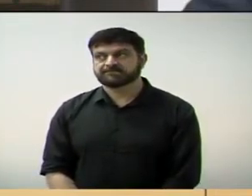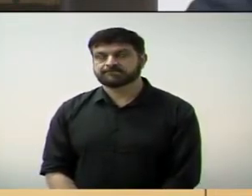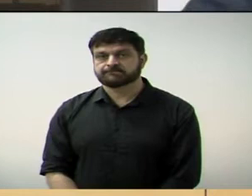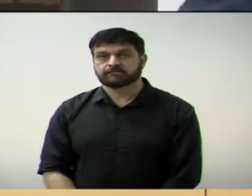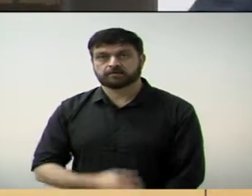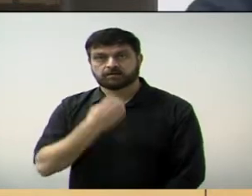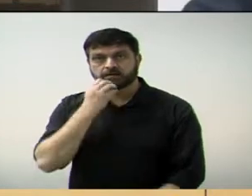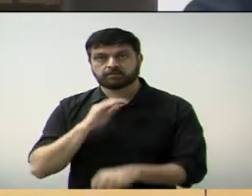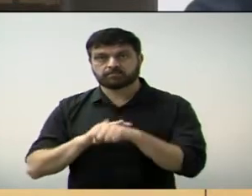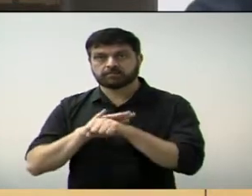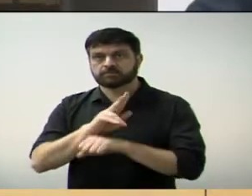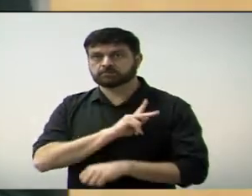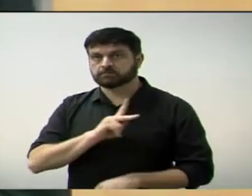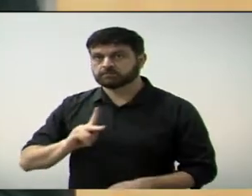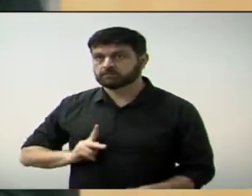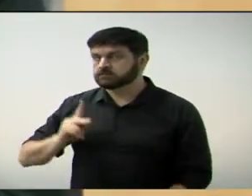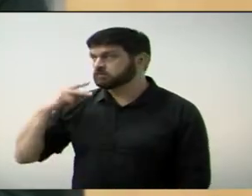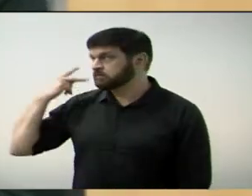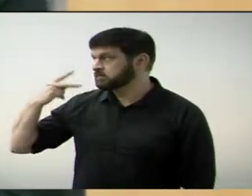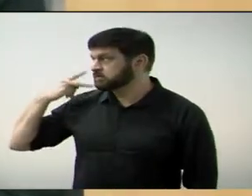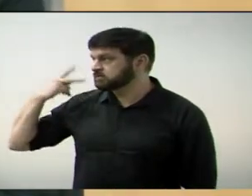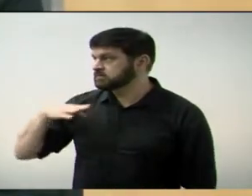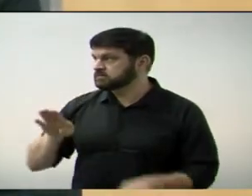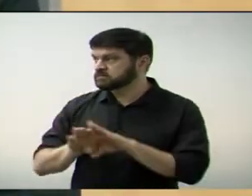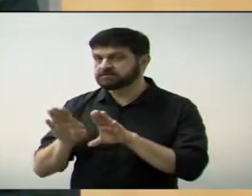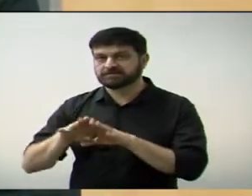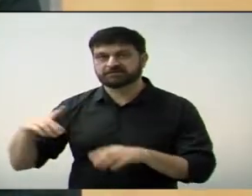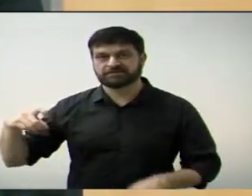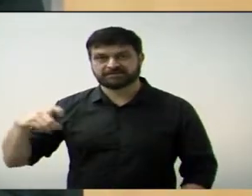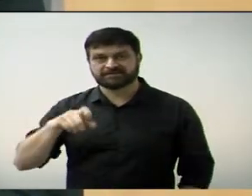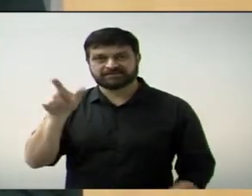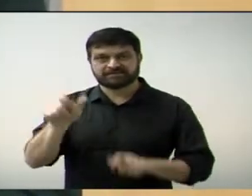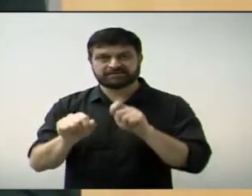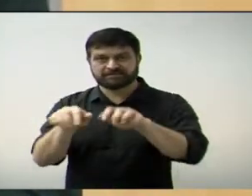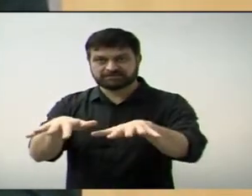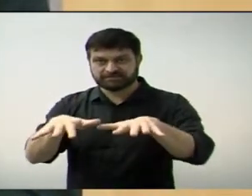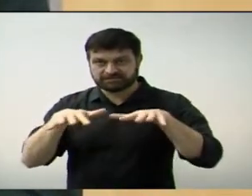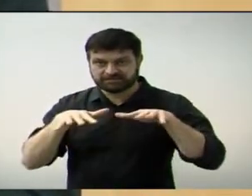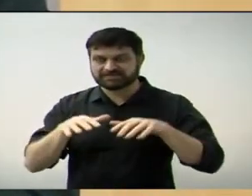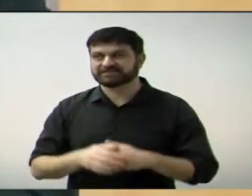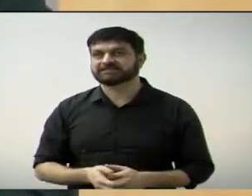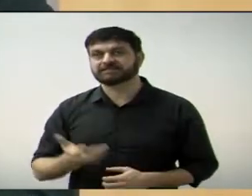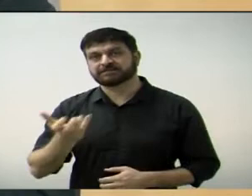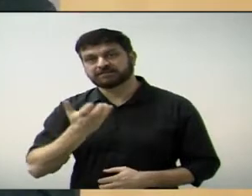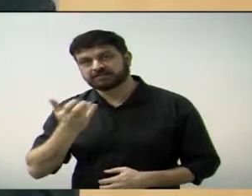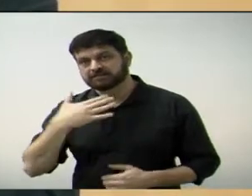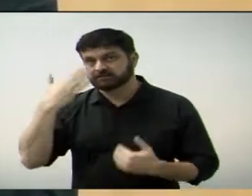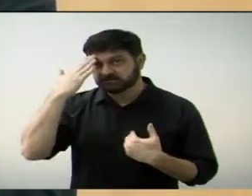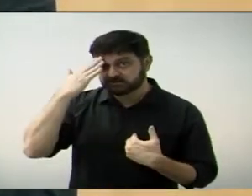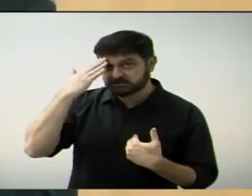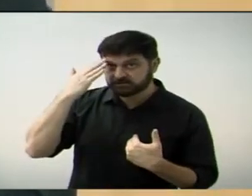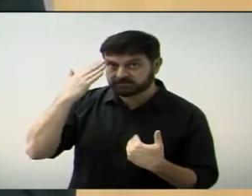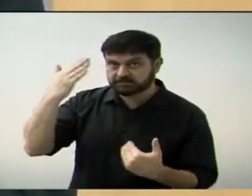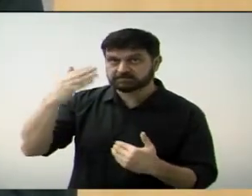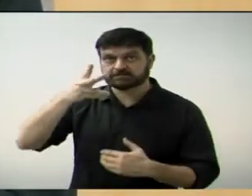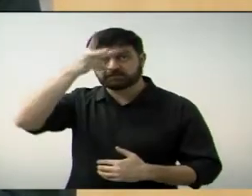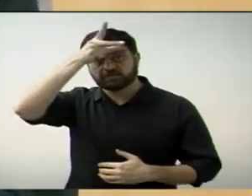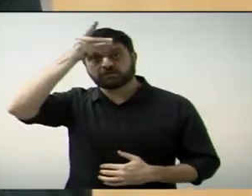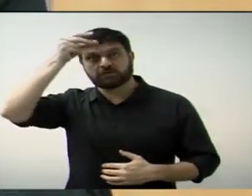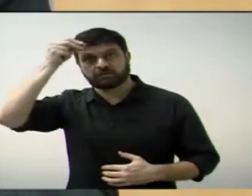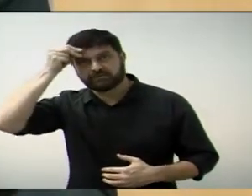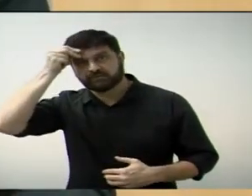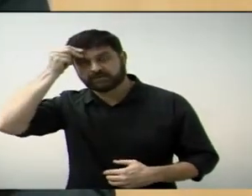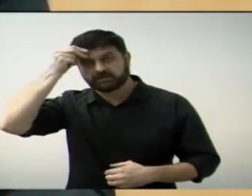Boa noite, seu presidente, nobres vereadores, vereadora, público presente. Gostaria de agradecer ao Executivo